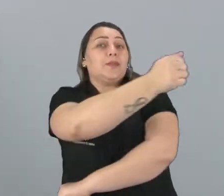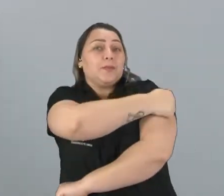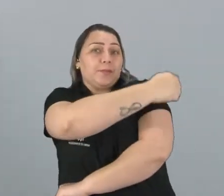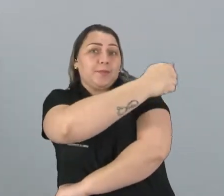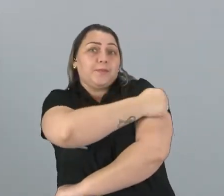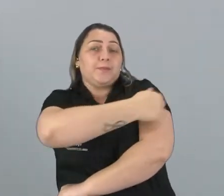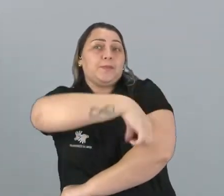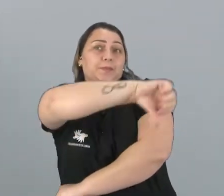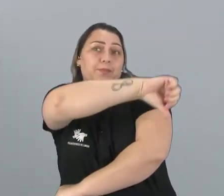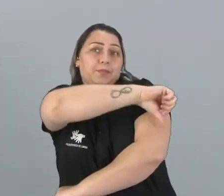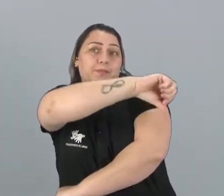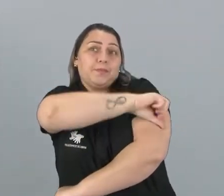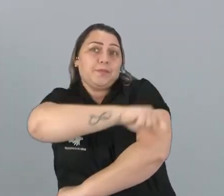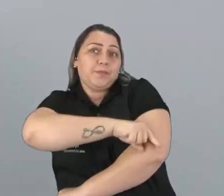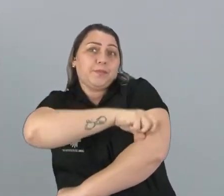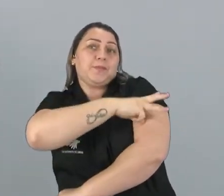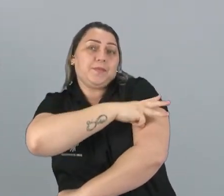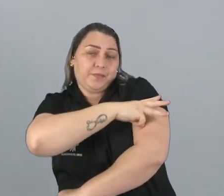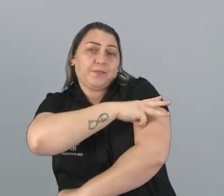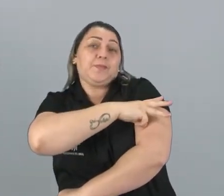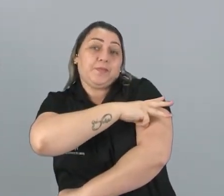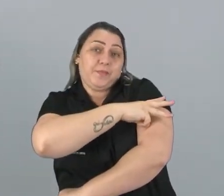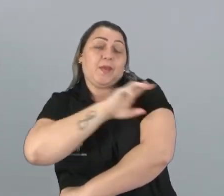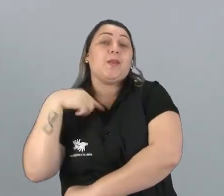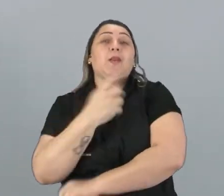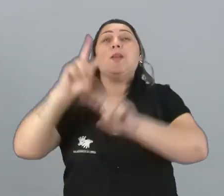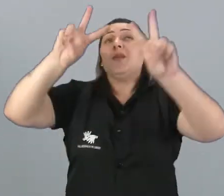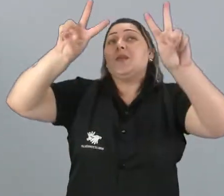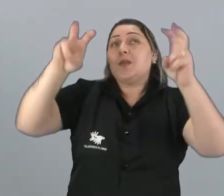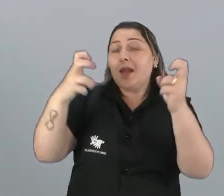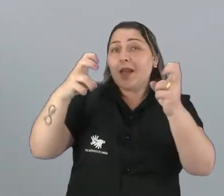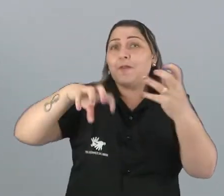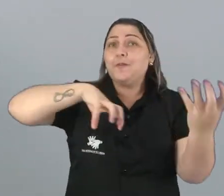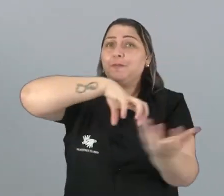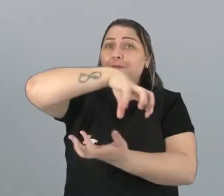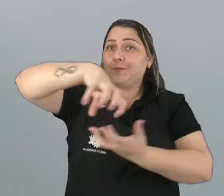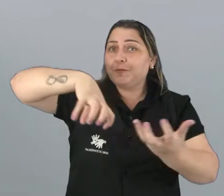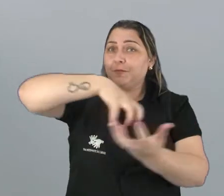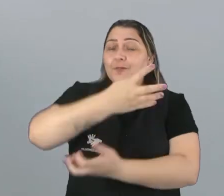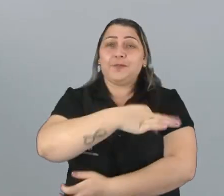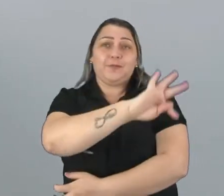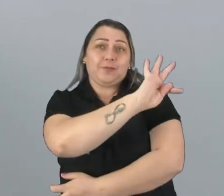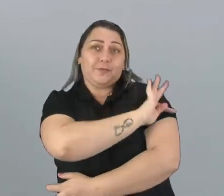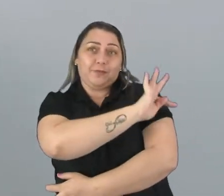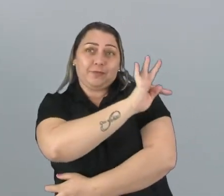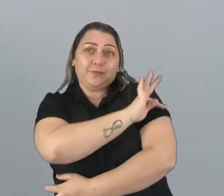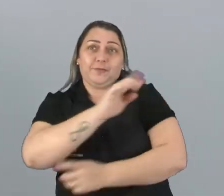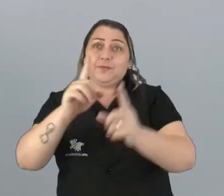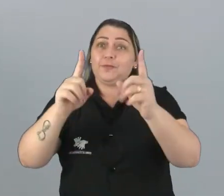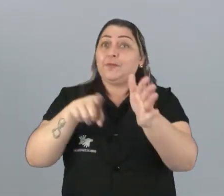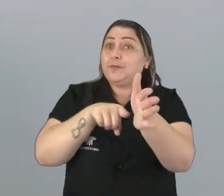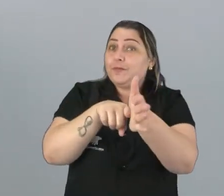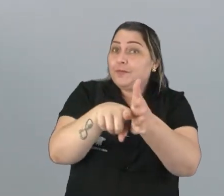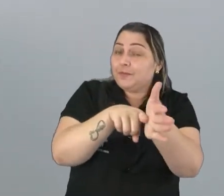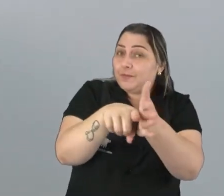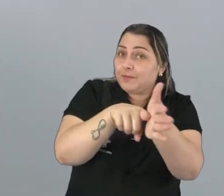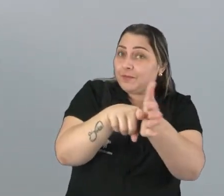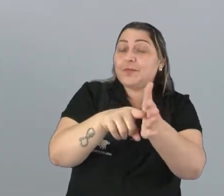do nono ano do Ensino Fundamental, e o nosso tema é Revolução Técnico-Científica ou